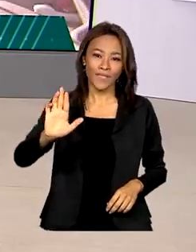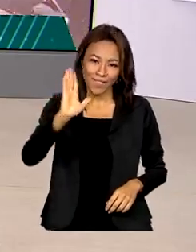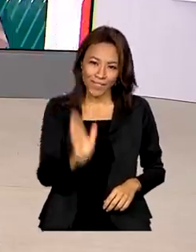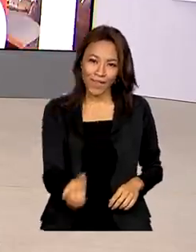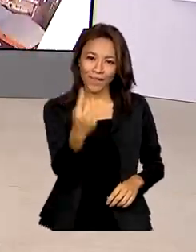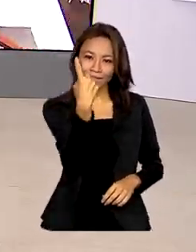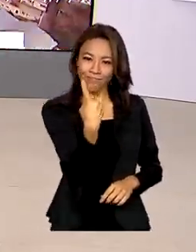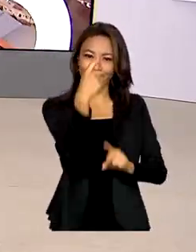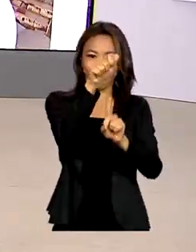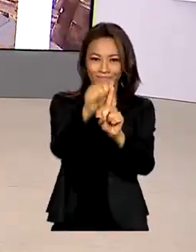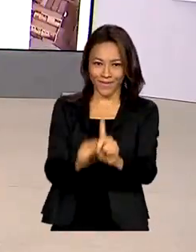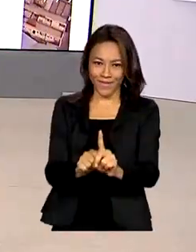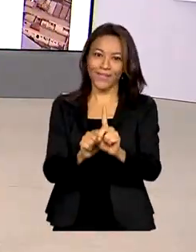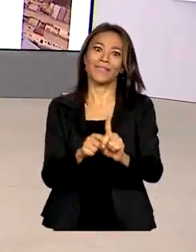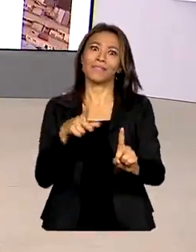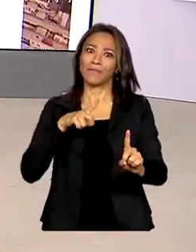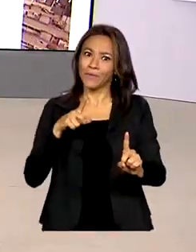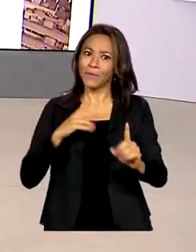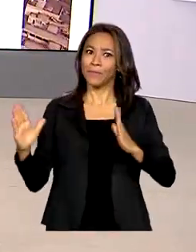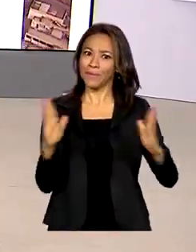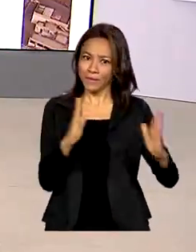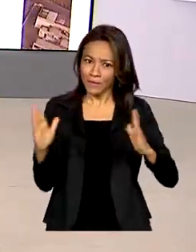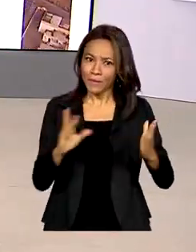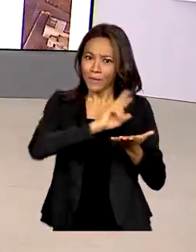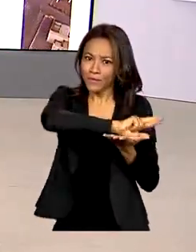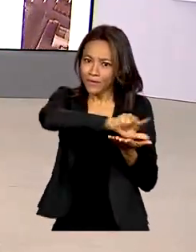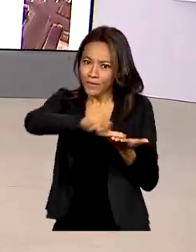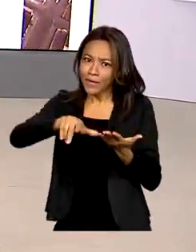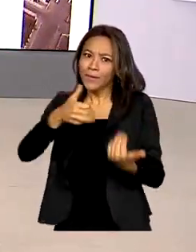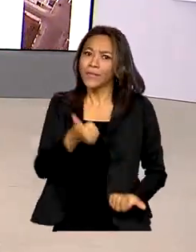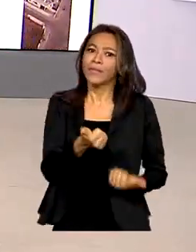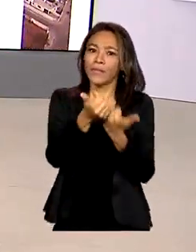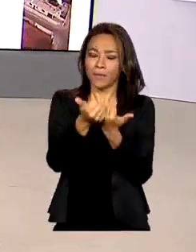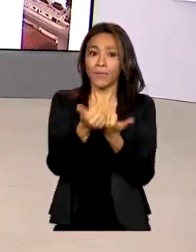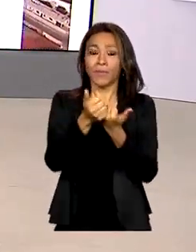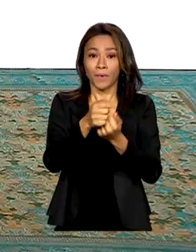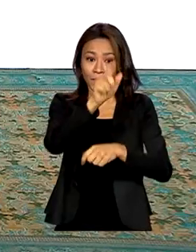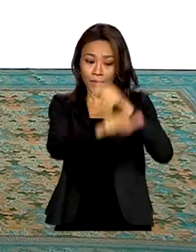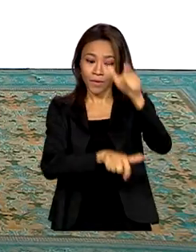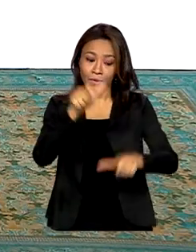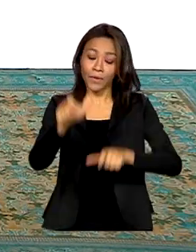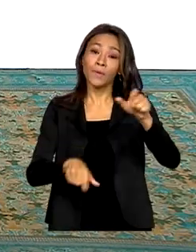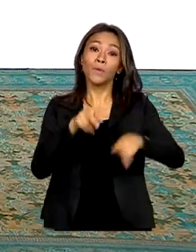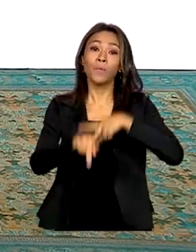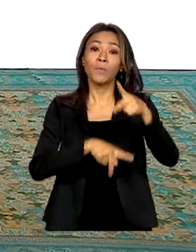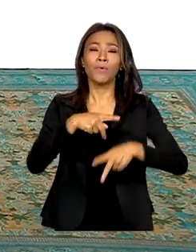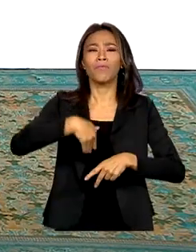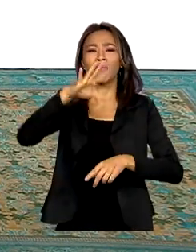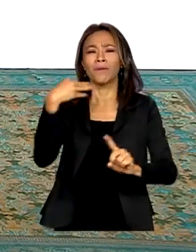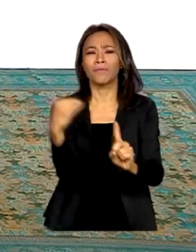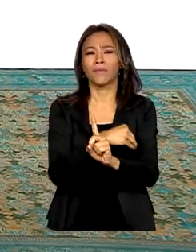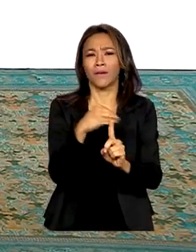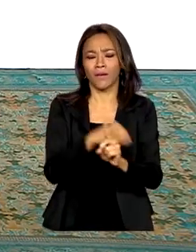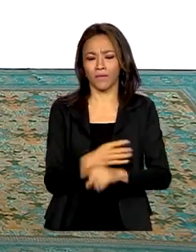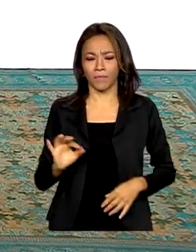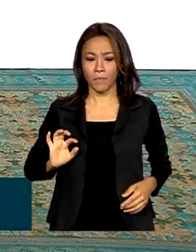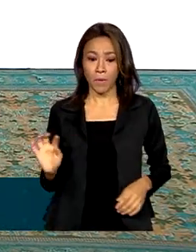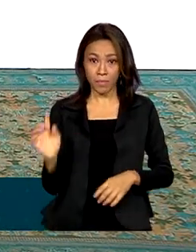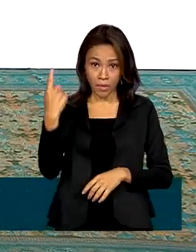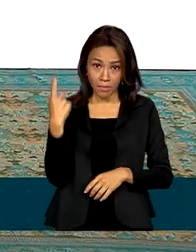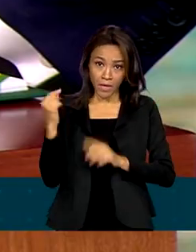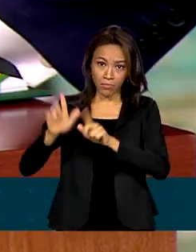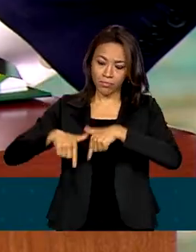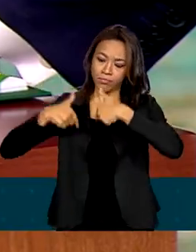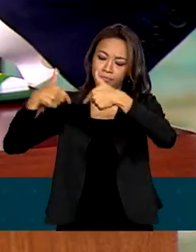mês, período marcado por ações em benefício da população mais vulnerável. Uma das primeiras ações do governo